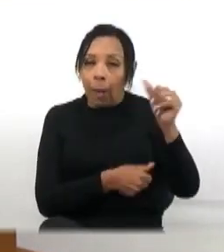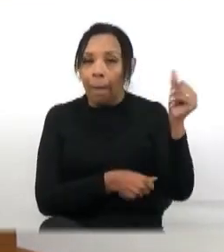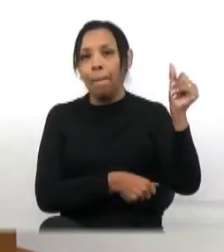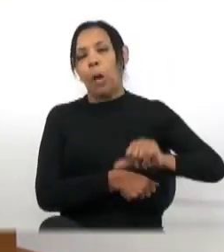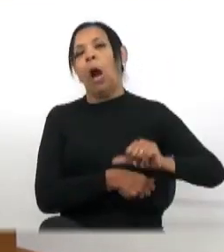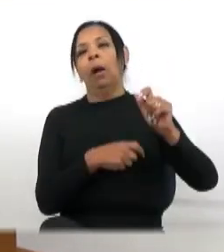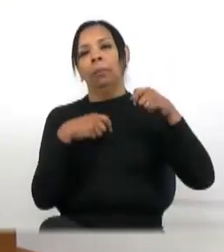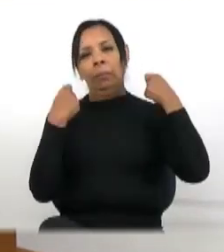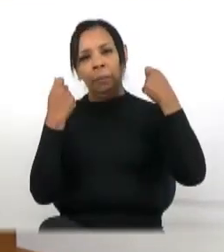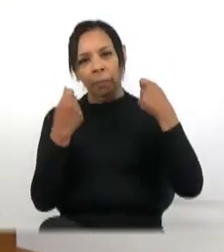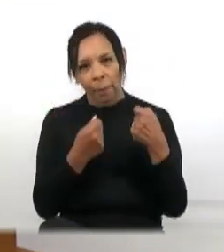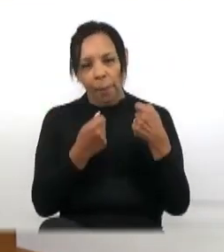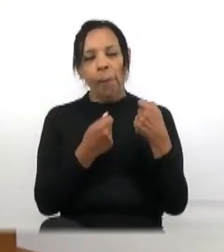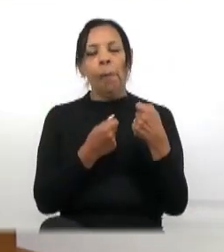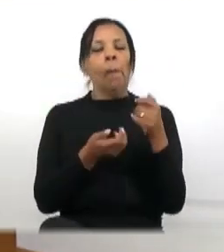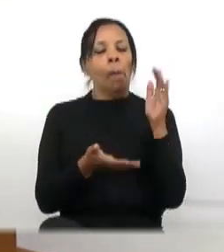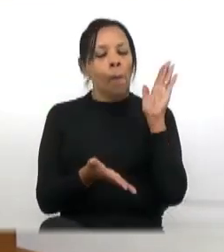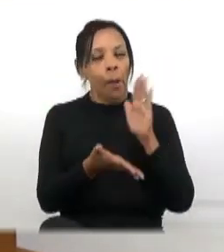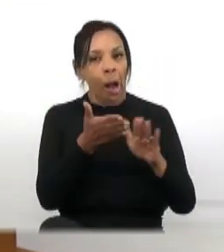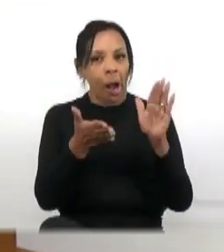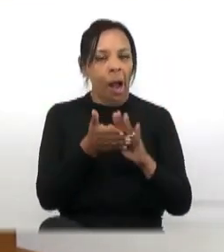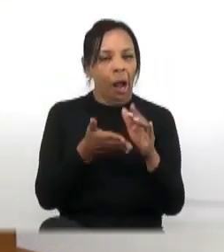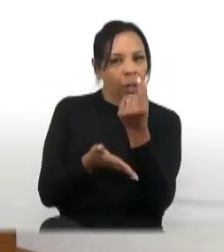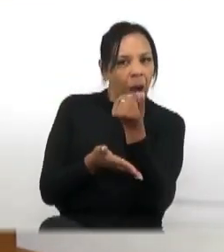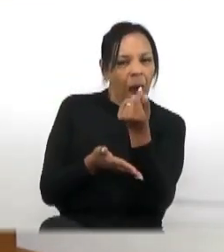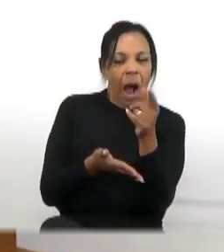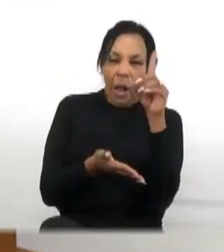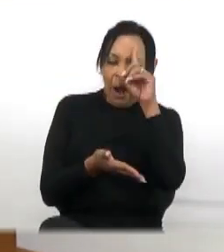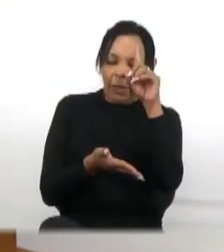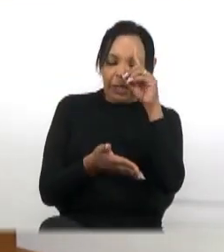Rasga dinheiro na prefeitura todos os dias.